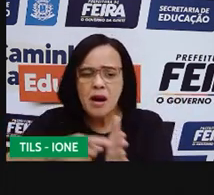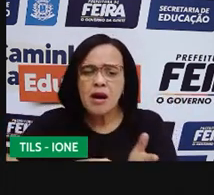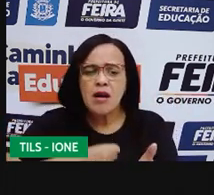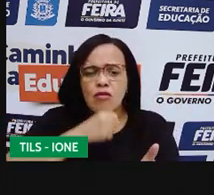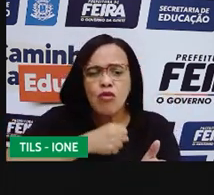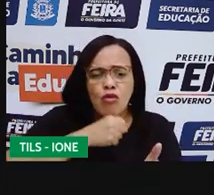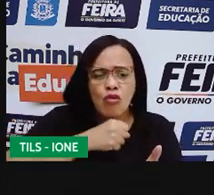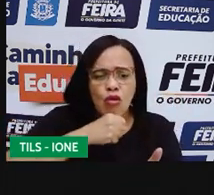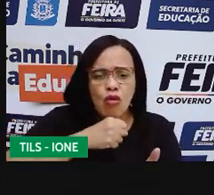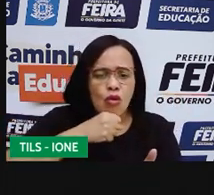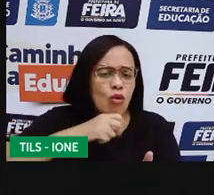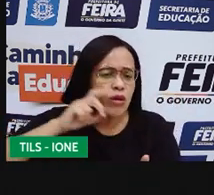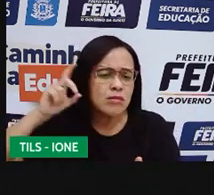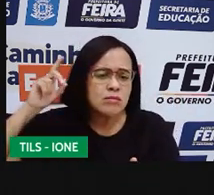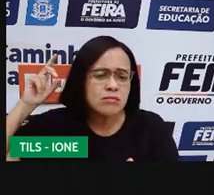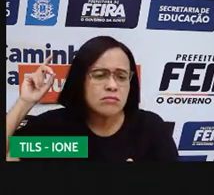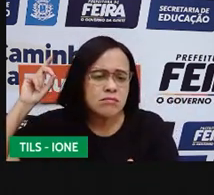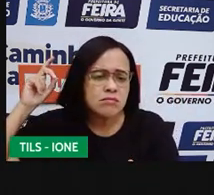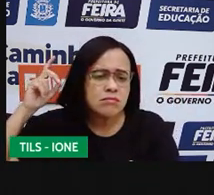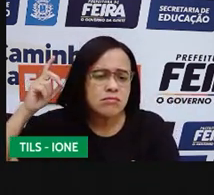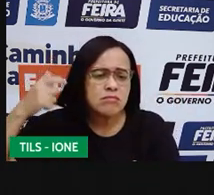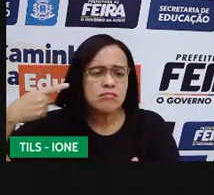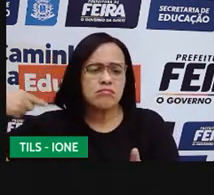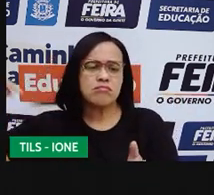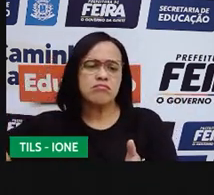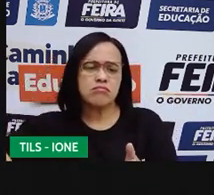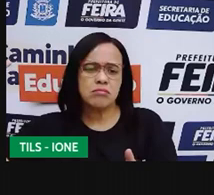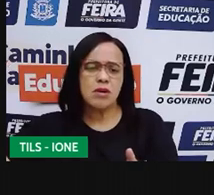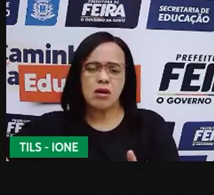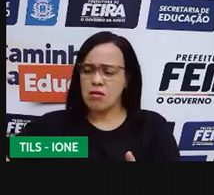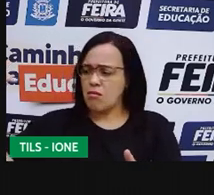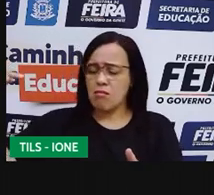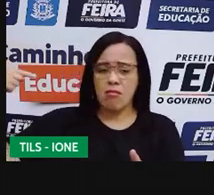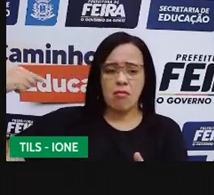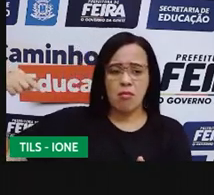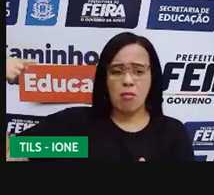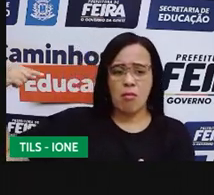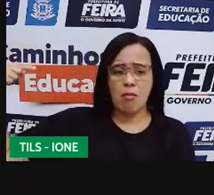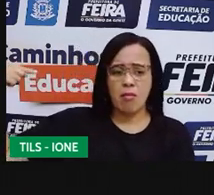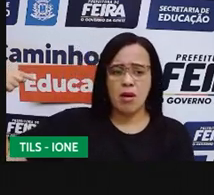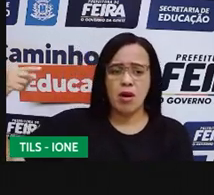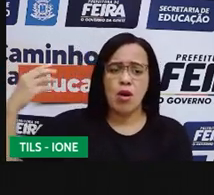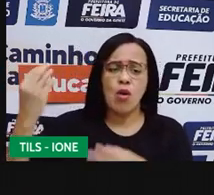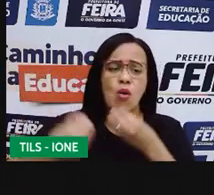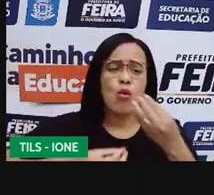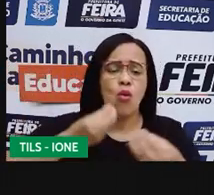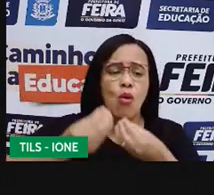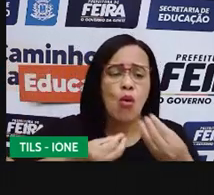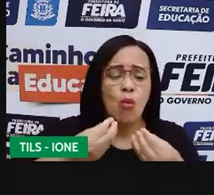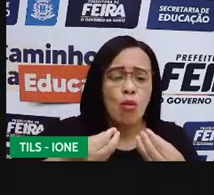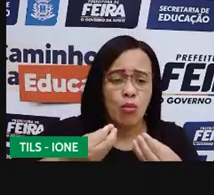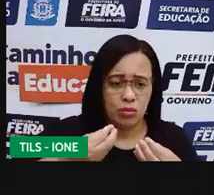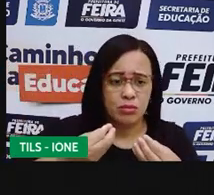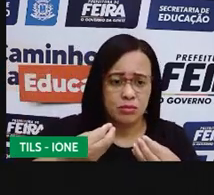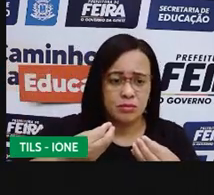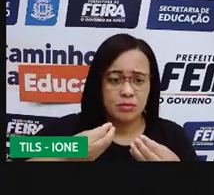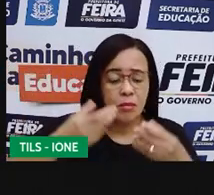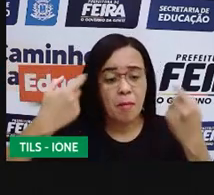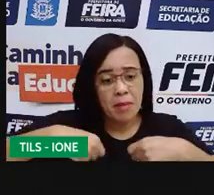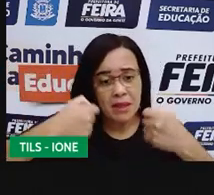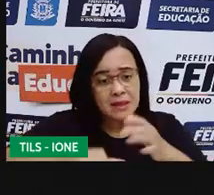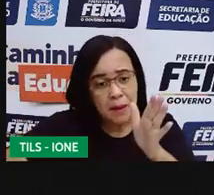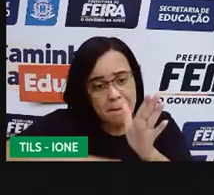lembrar que a árvore genealógica vai ser feita a partir do membro mais velho que se conhece.